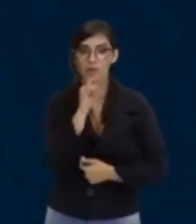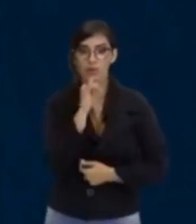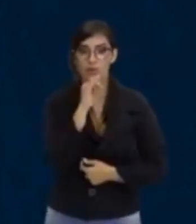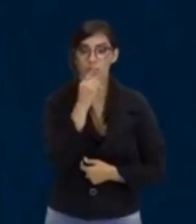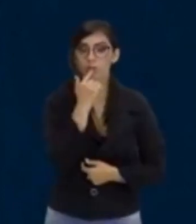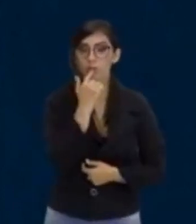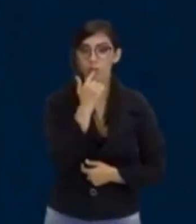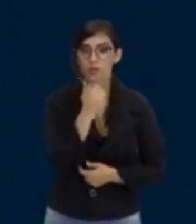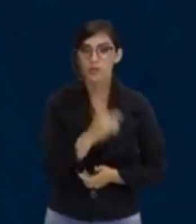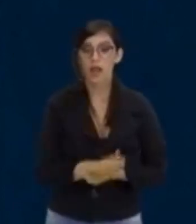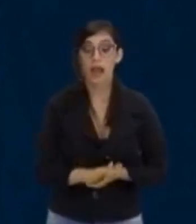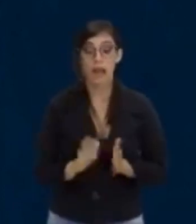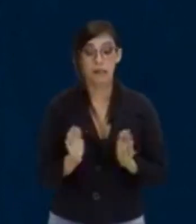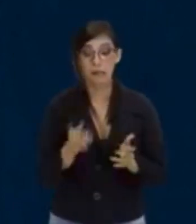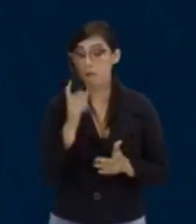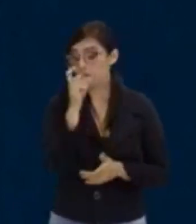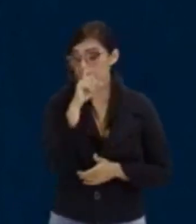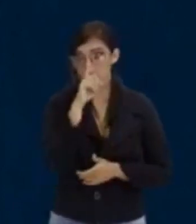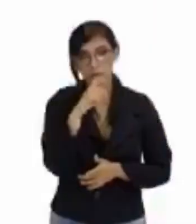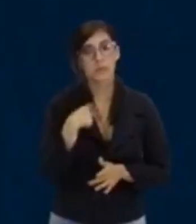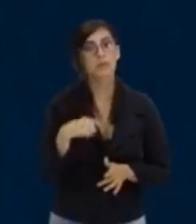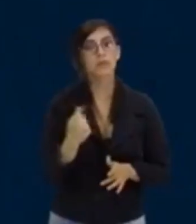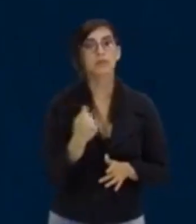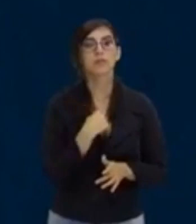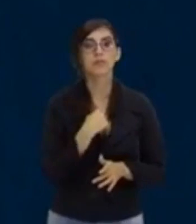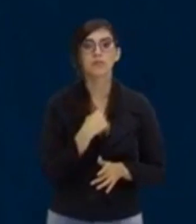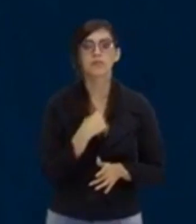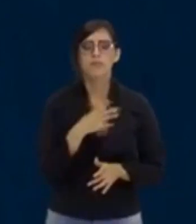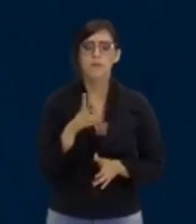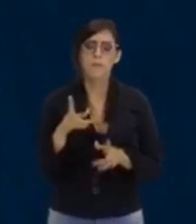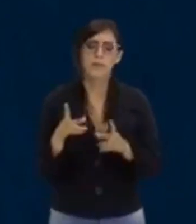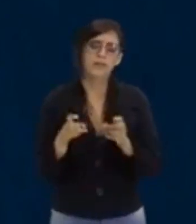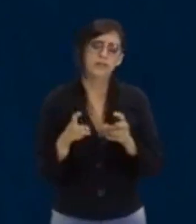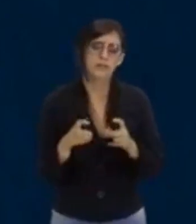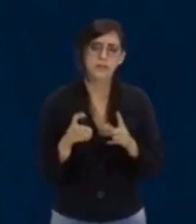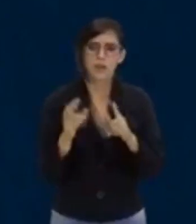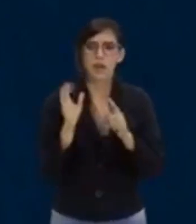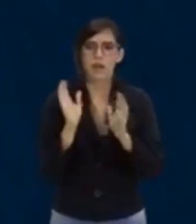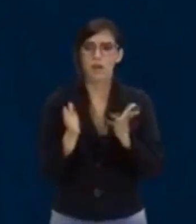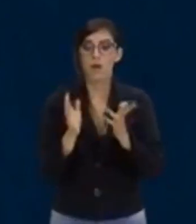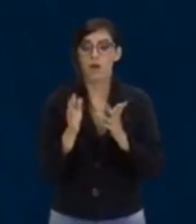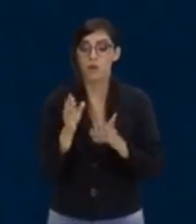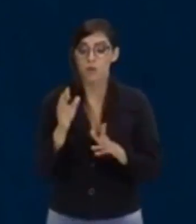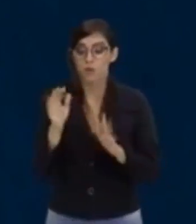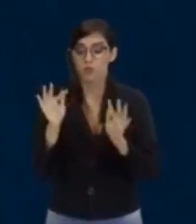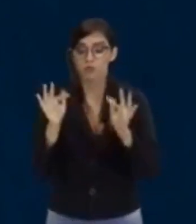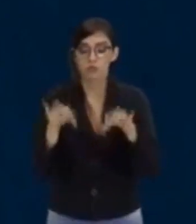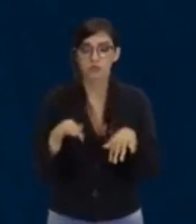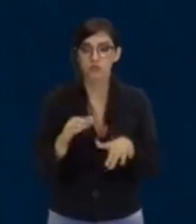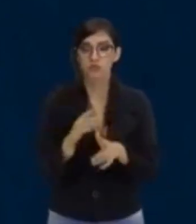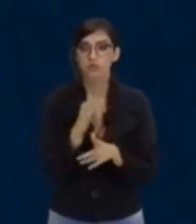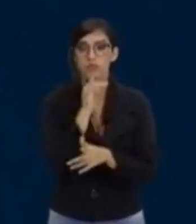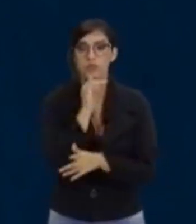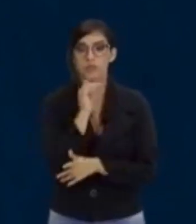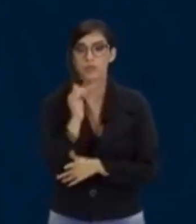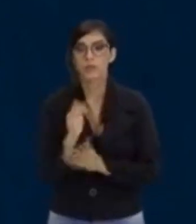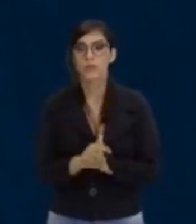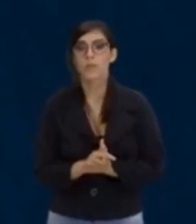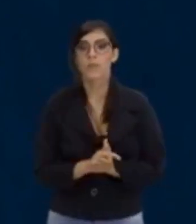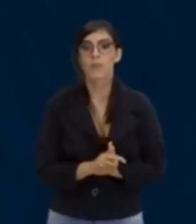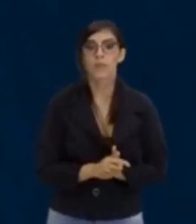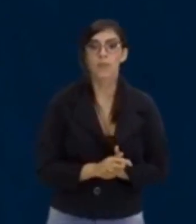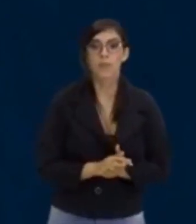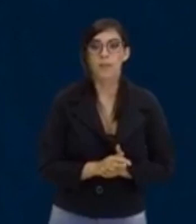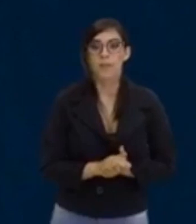agora o senhor não mentiu pra gente, mas bora ver o último exemplo. Olha lá. X ao quadrado mais 3X mais